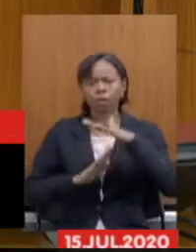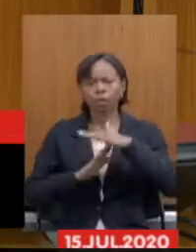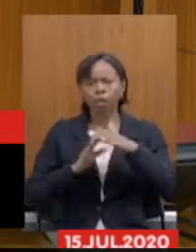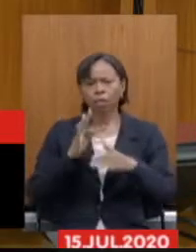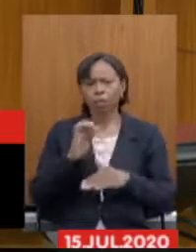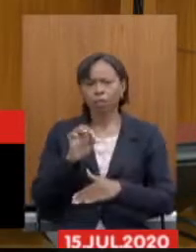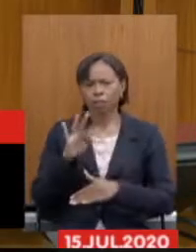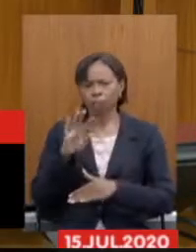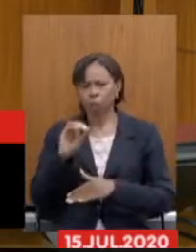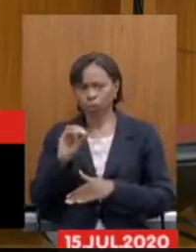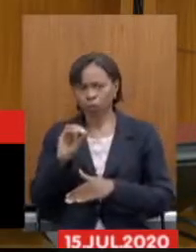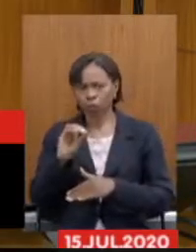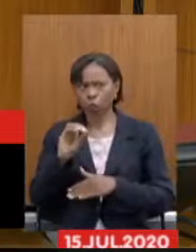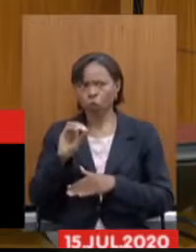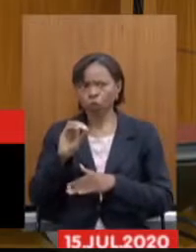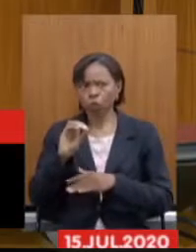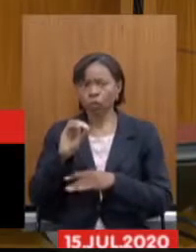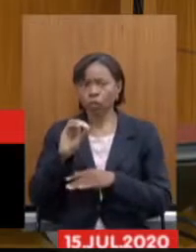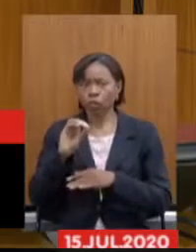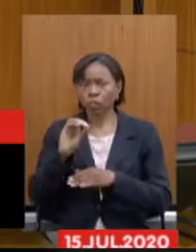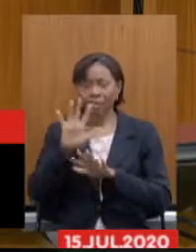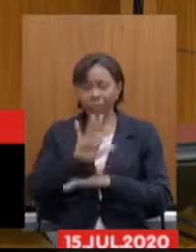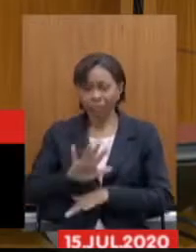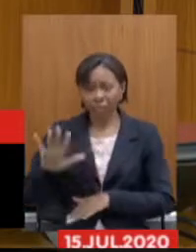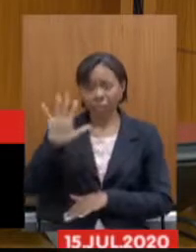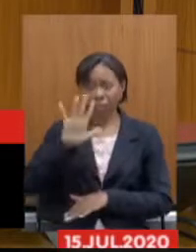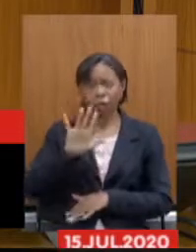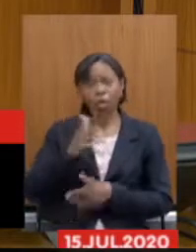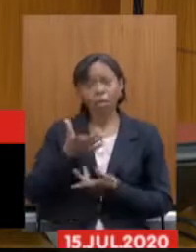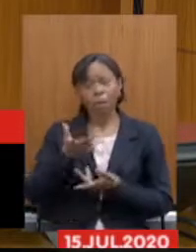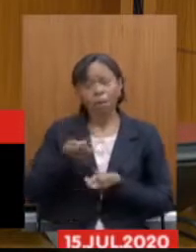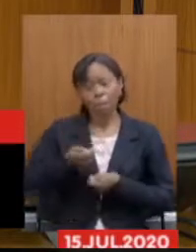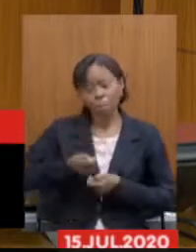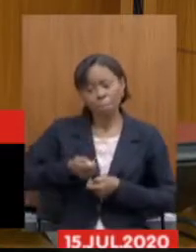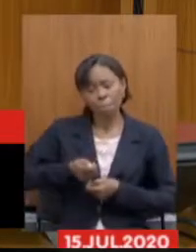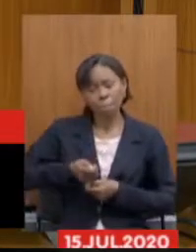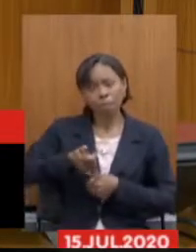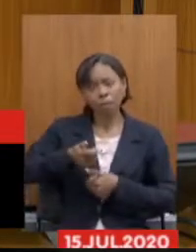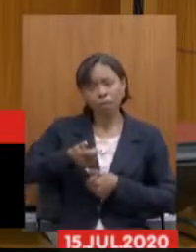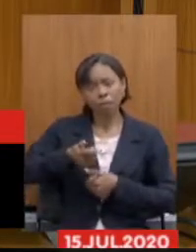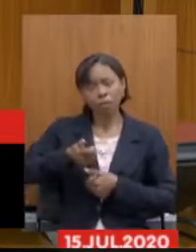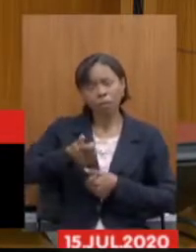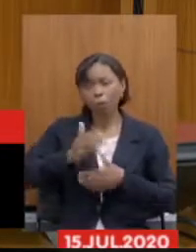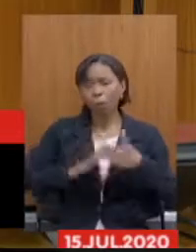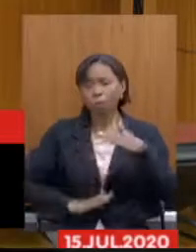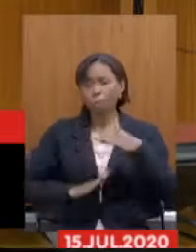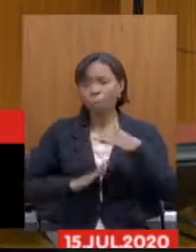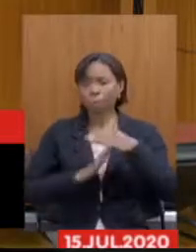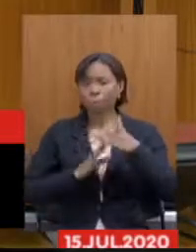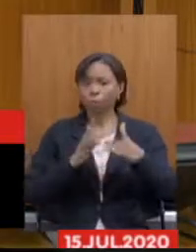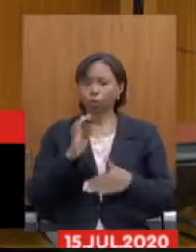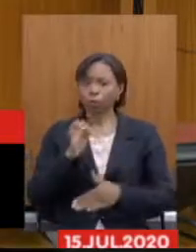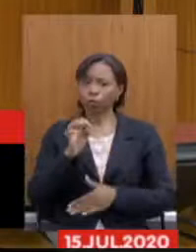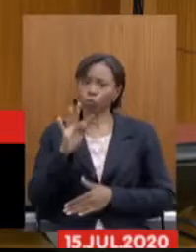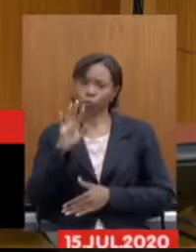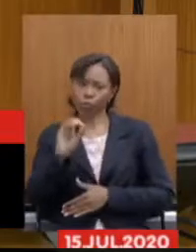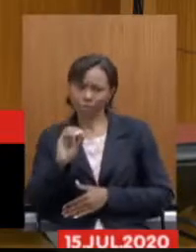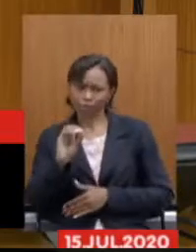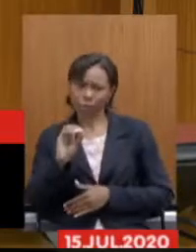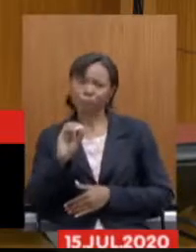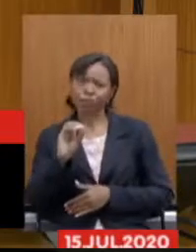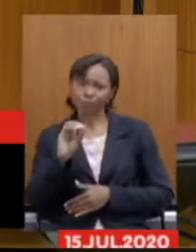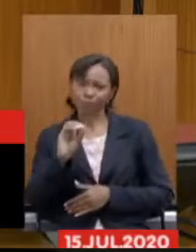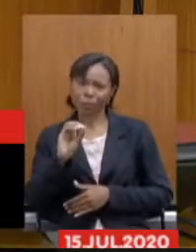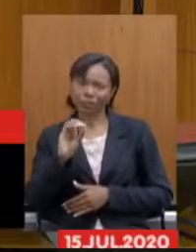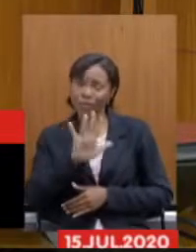do regime geral e possuem benefícios, no máximo, idênticos ao teto do regime geral. Portanto, todo servidor público no Estado de